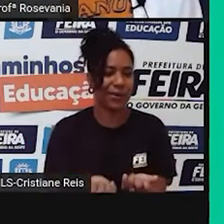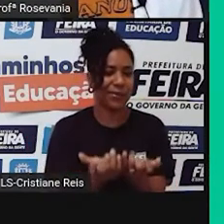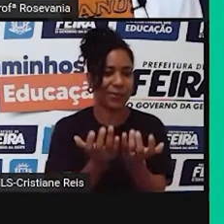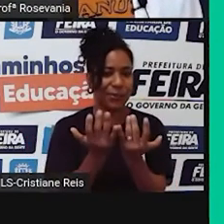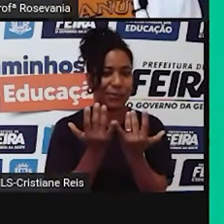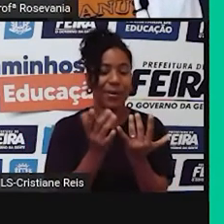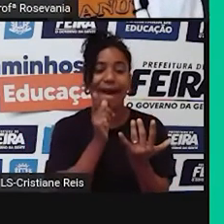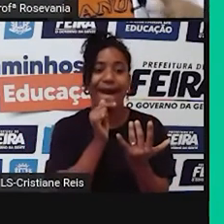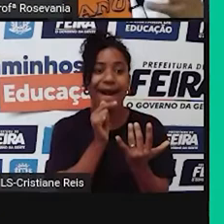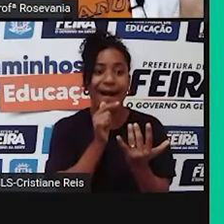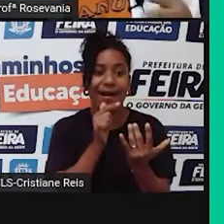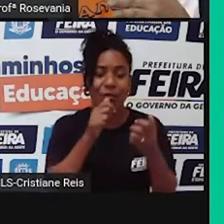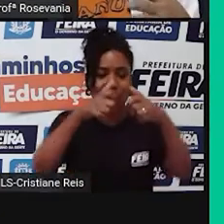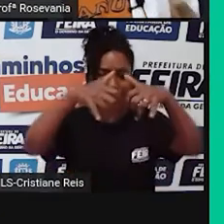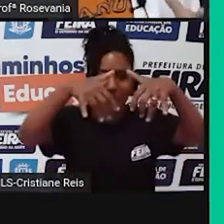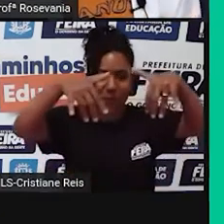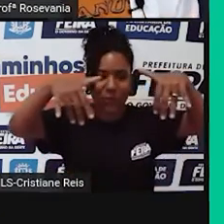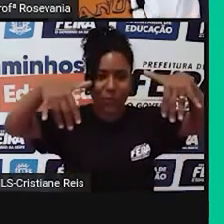né,